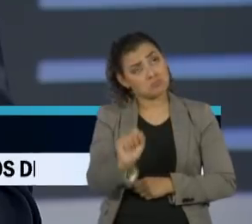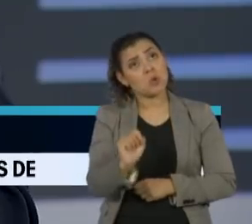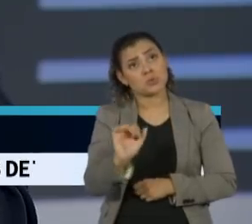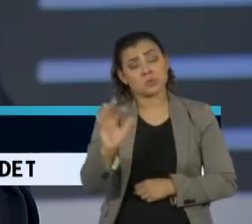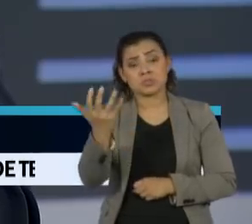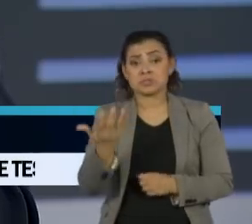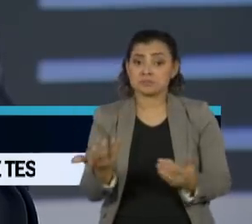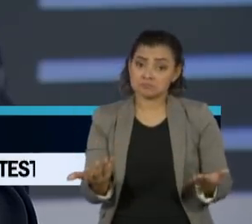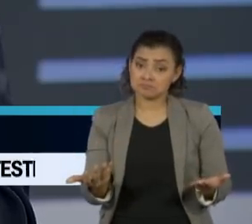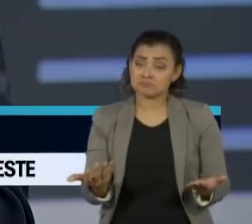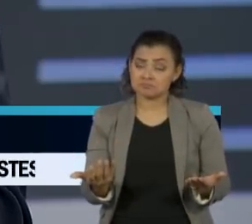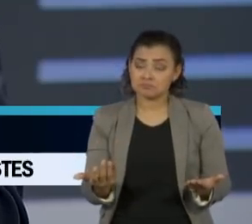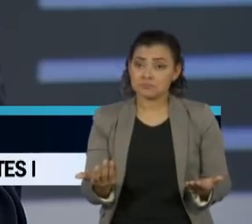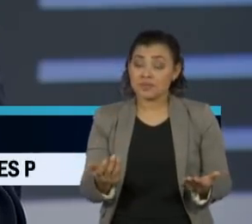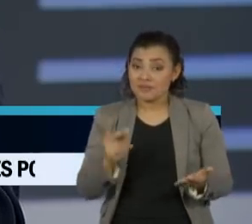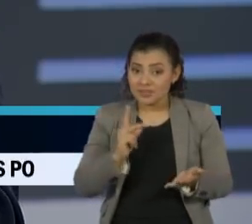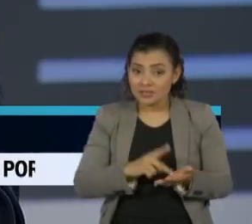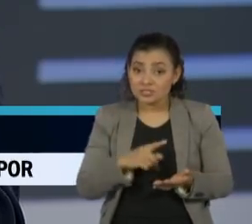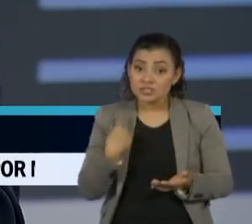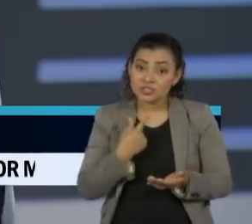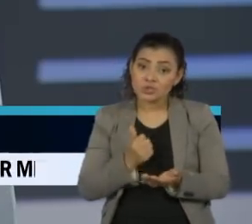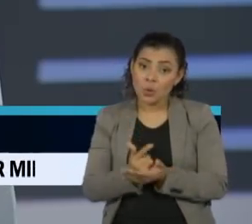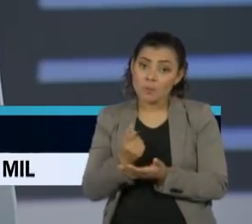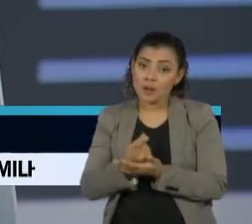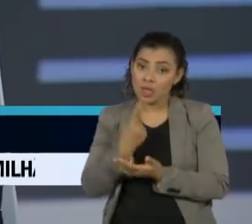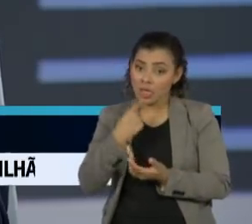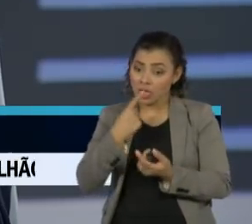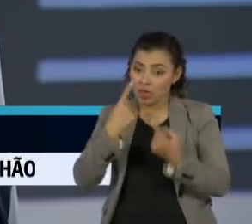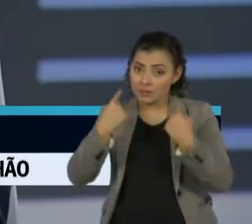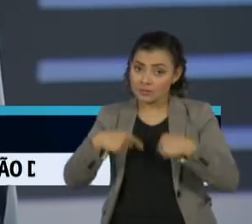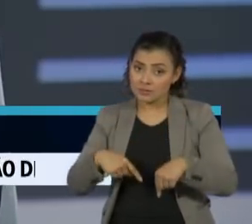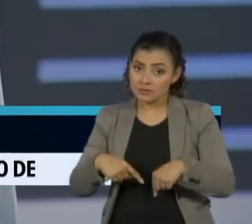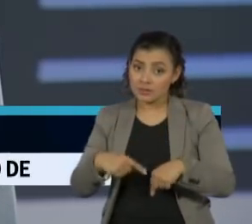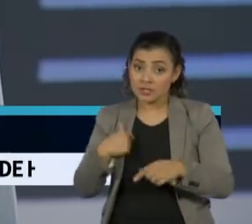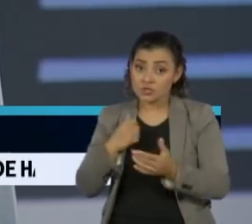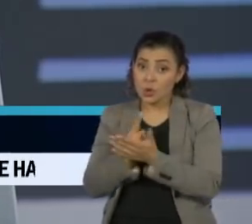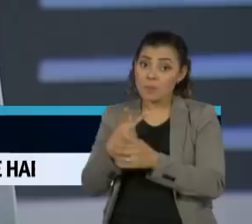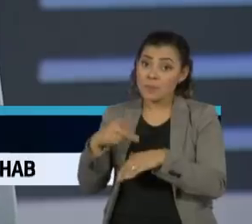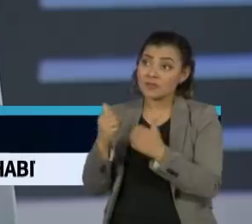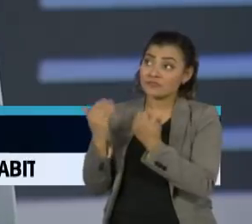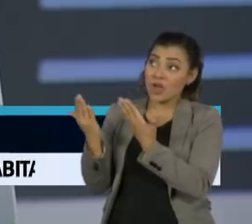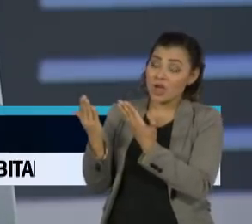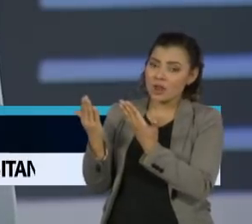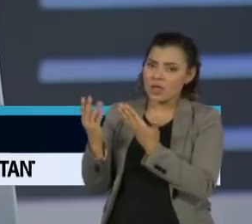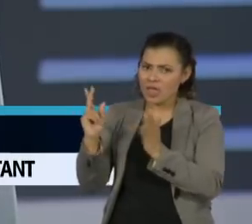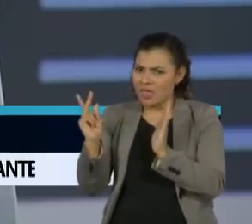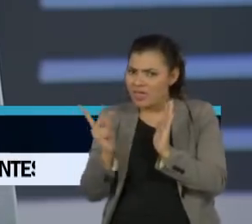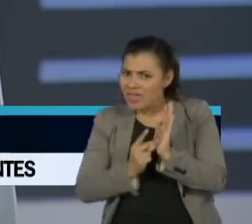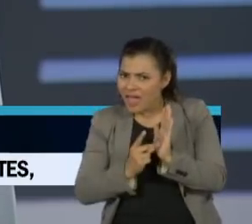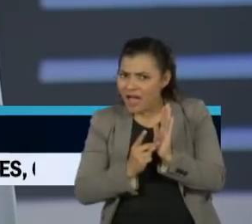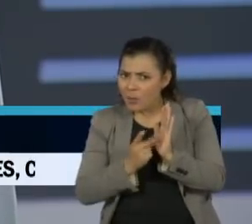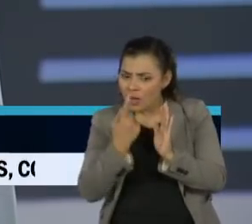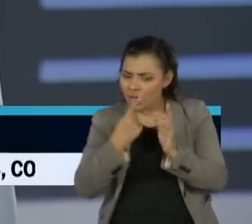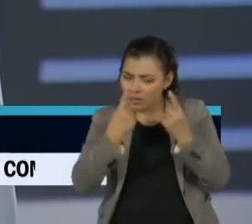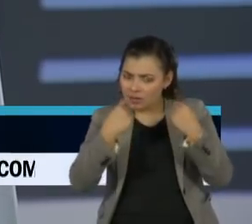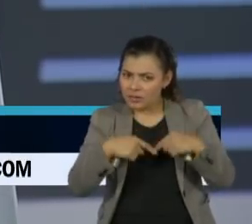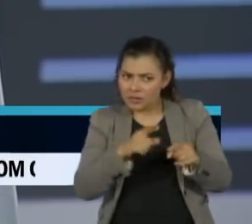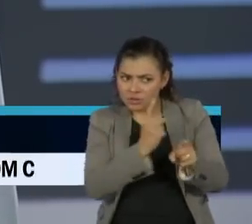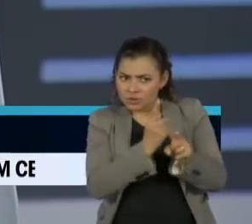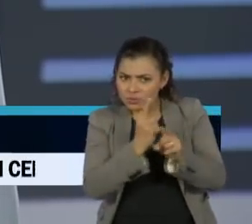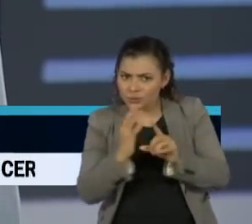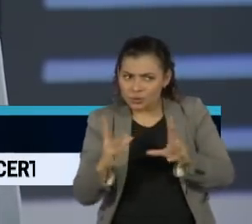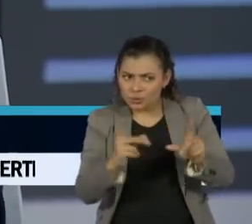fator. Nós estamos comprando os testes. O real número de casos, nós vamos saber na hora que você começar a testar.